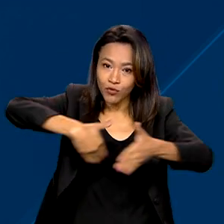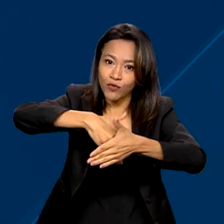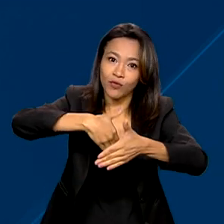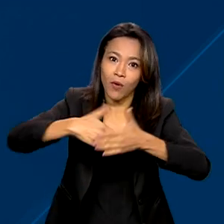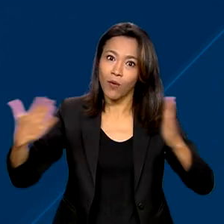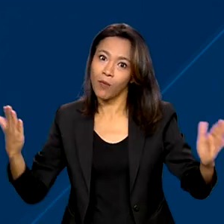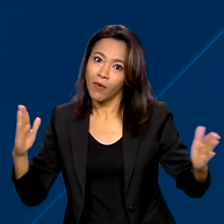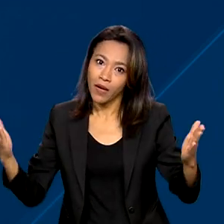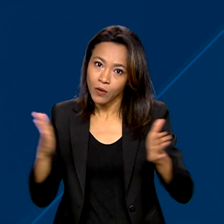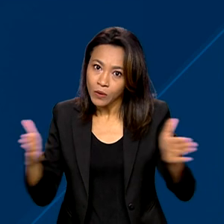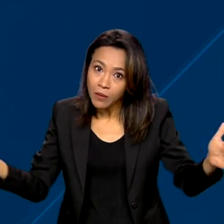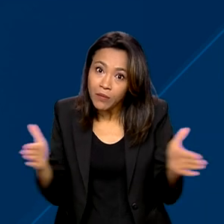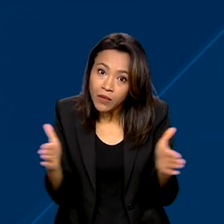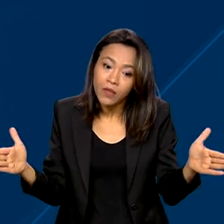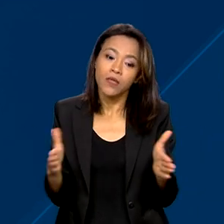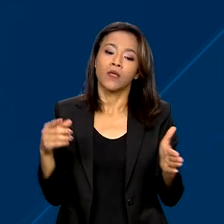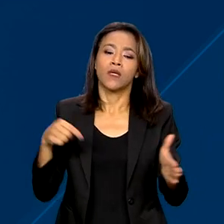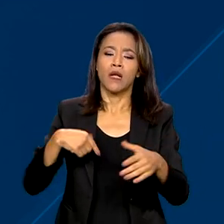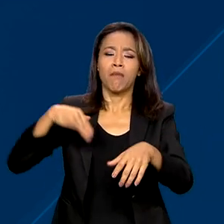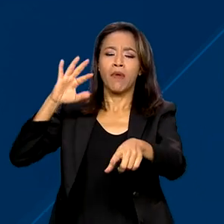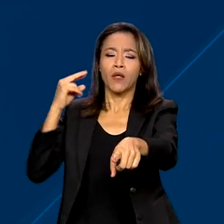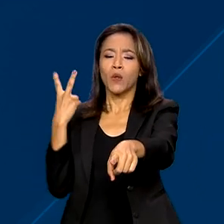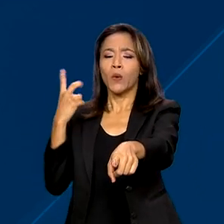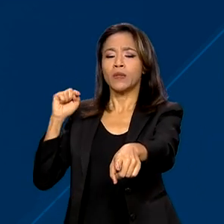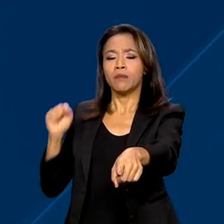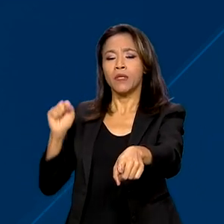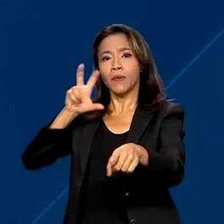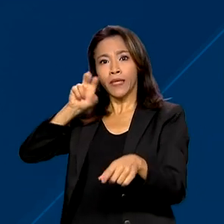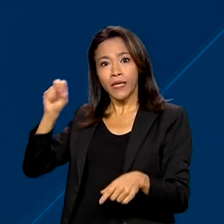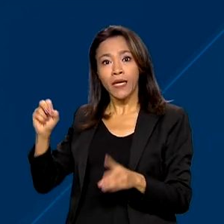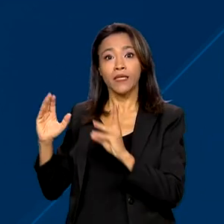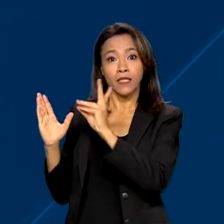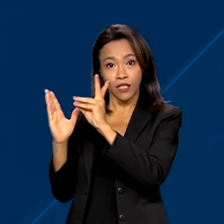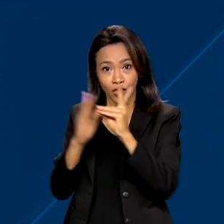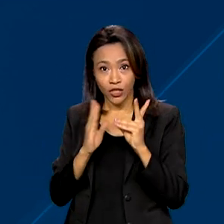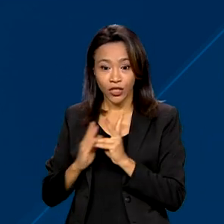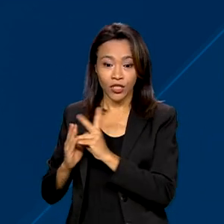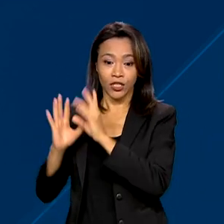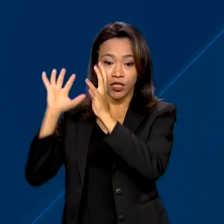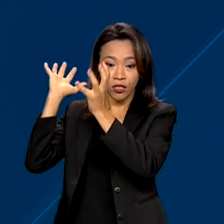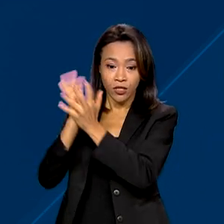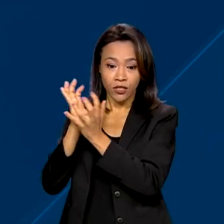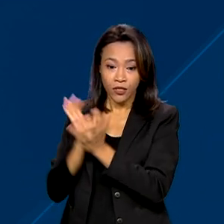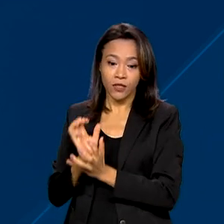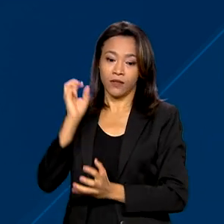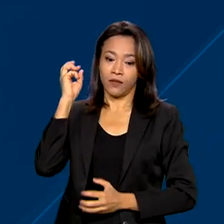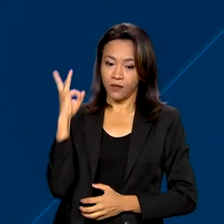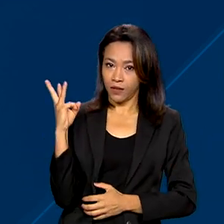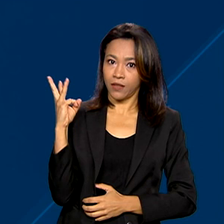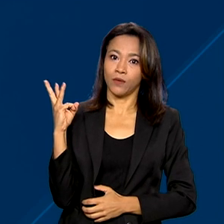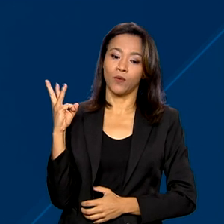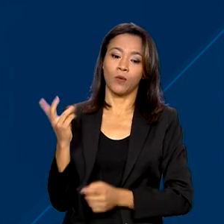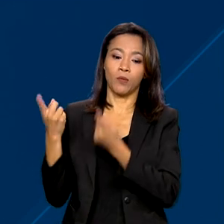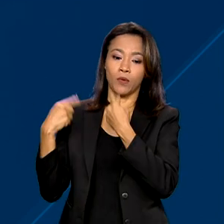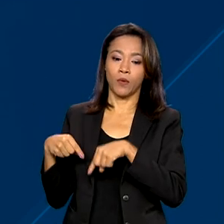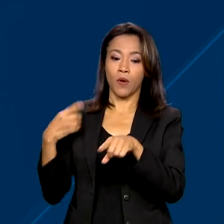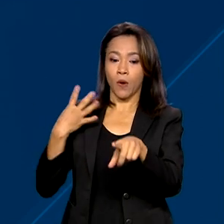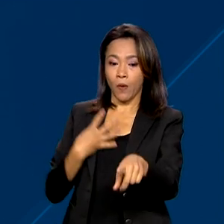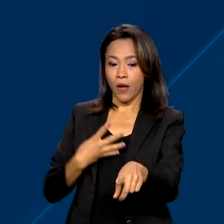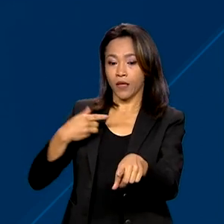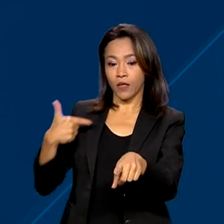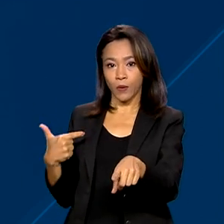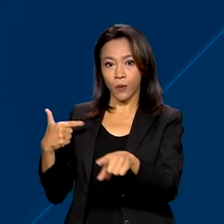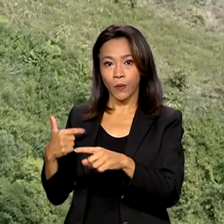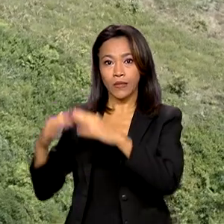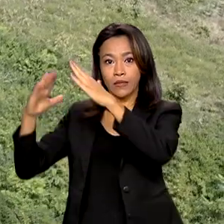vivem cerca de 2.500 indígenas das etnias Tembé, Timbira e Capur, distribuídos em 42